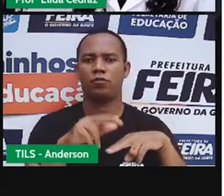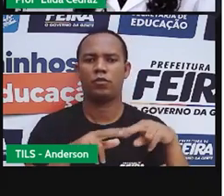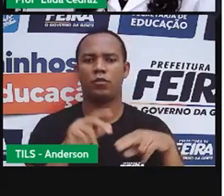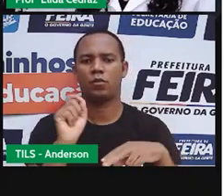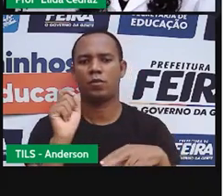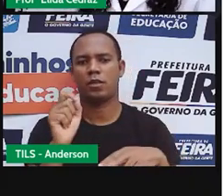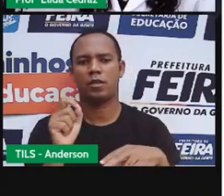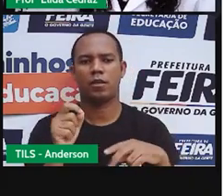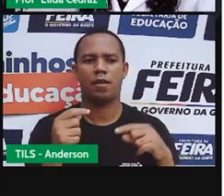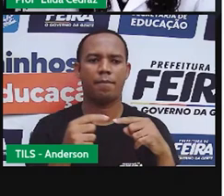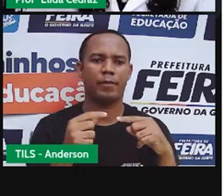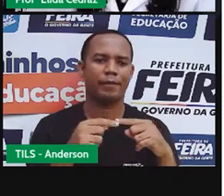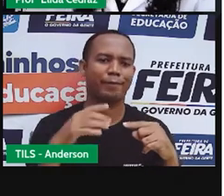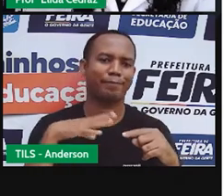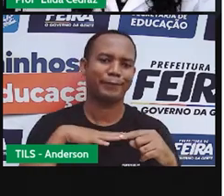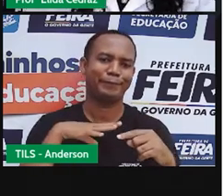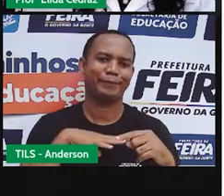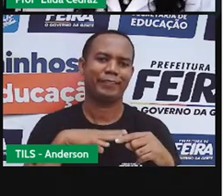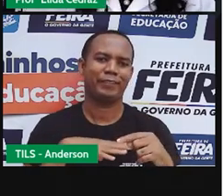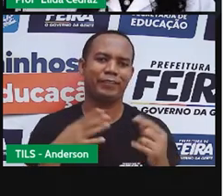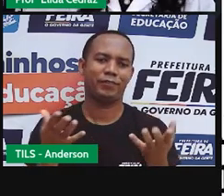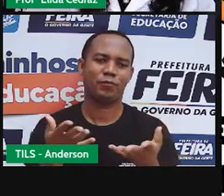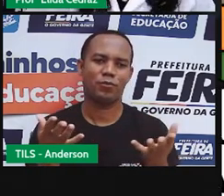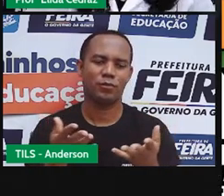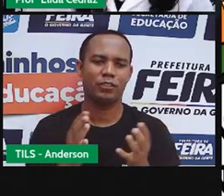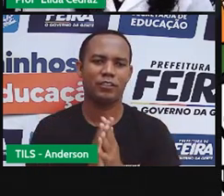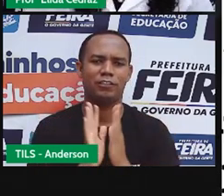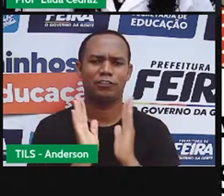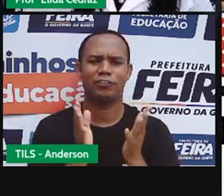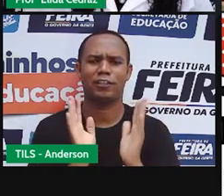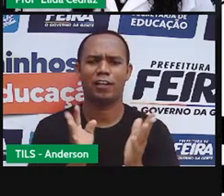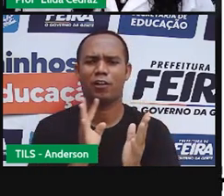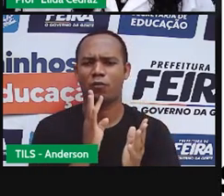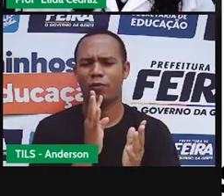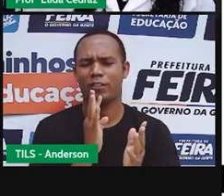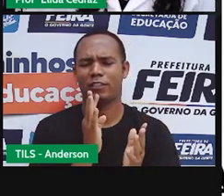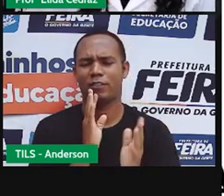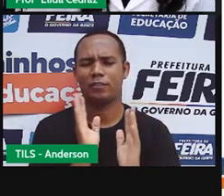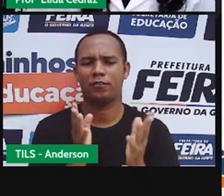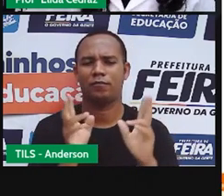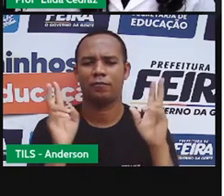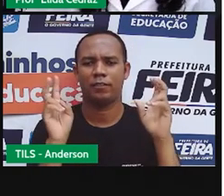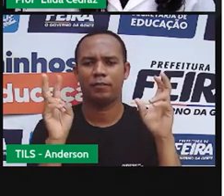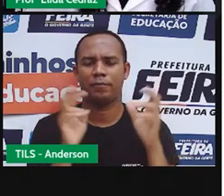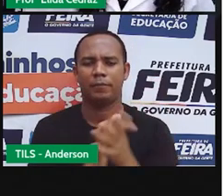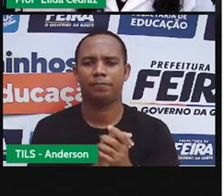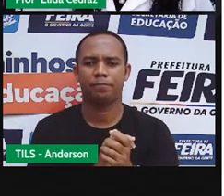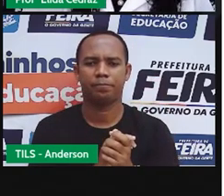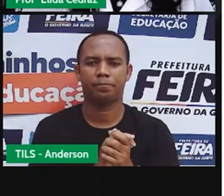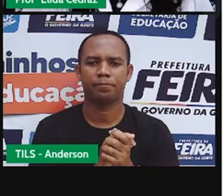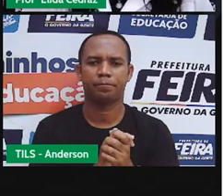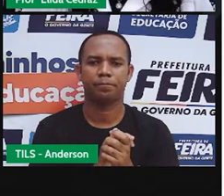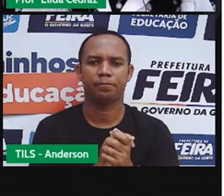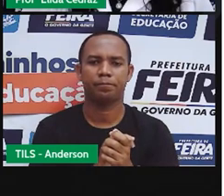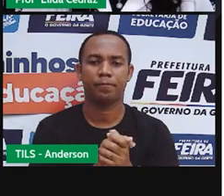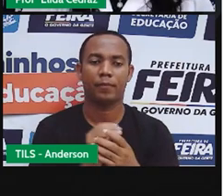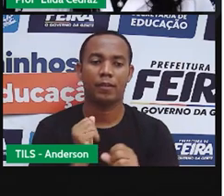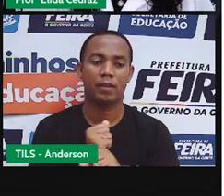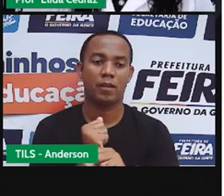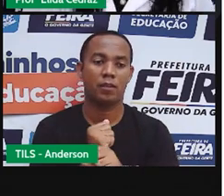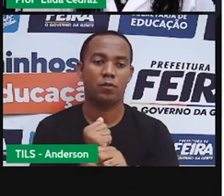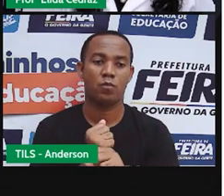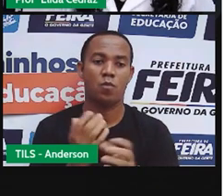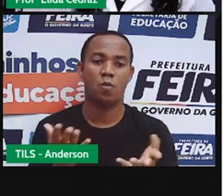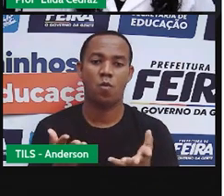com tema de análise linguística, um tema que já está bastante conhecido da gente. O nosso calendário de junho de